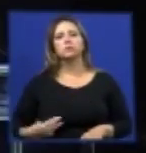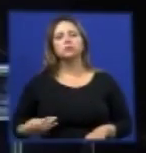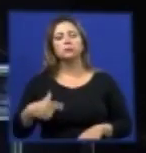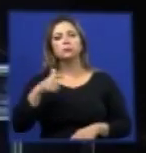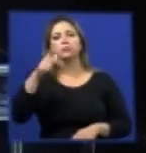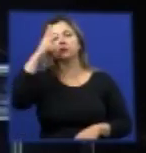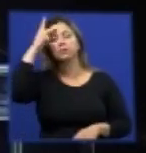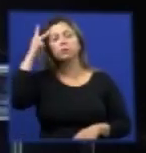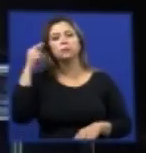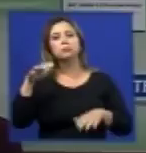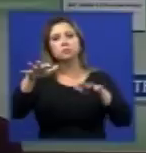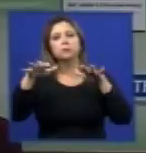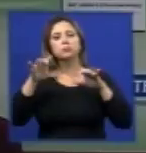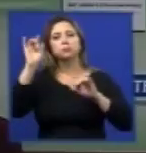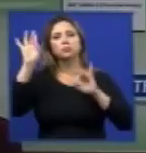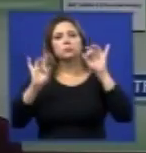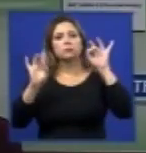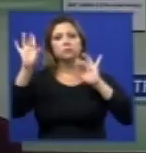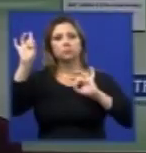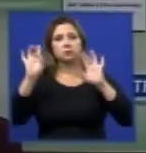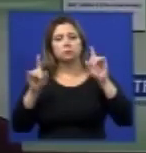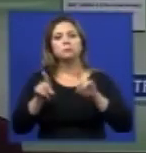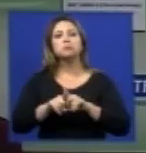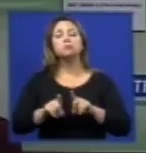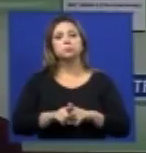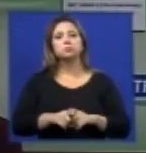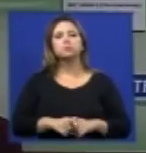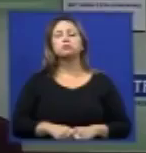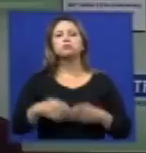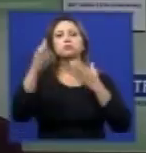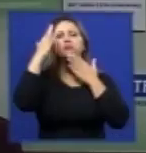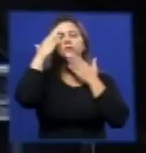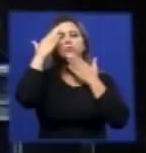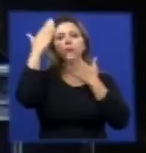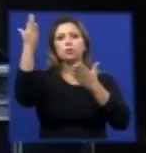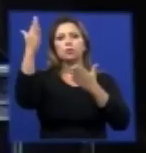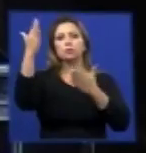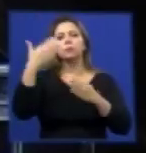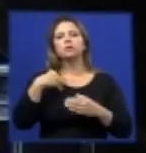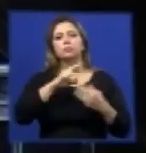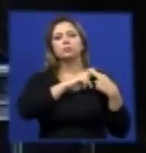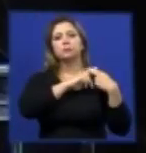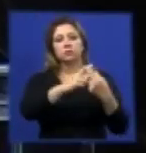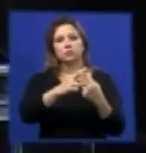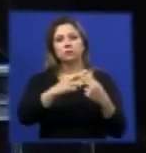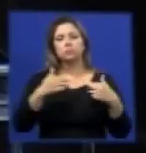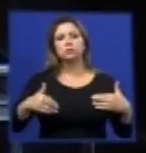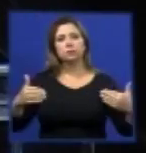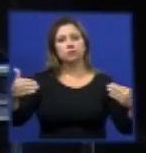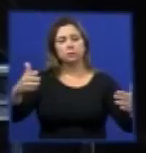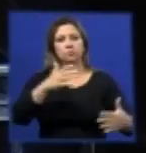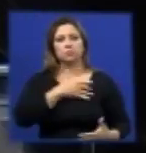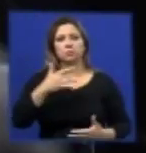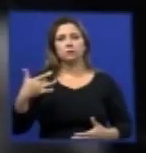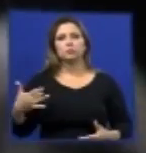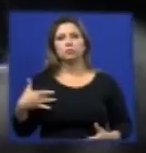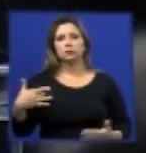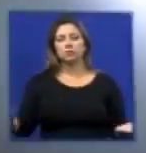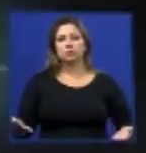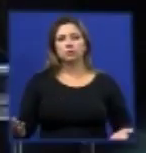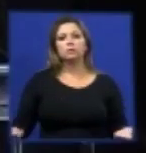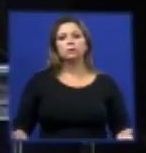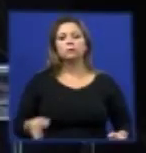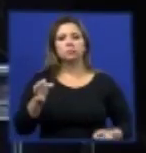autoridades presentes. Eu agradeço em nome do Ministério da Saúde a oportunidade de estar nessa Suprema Corte